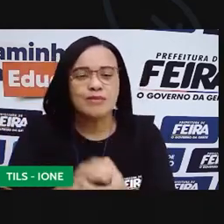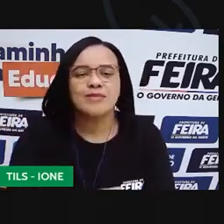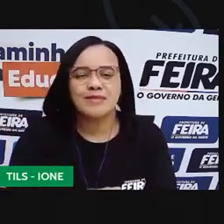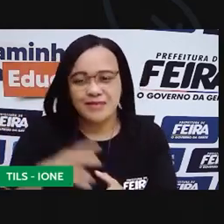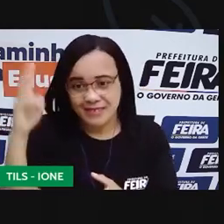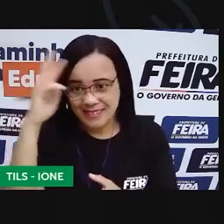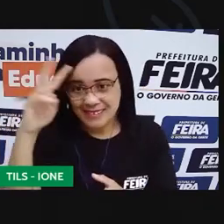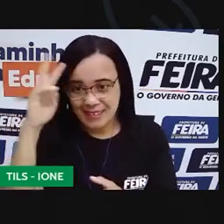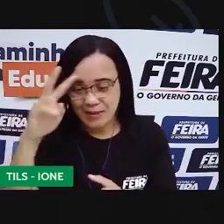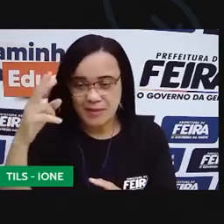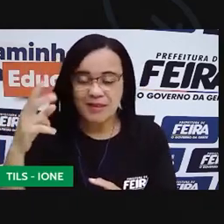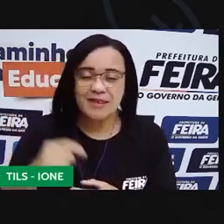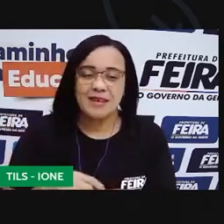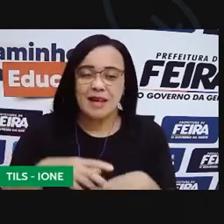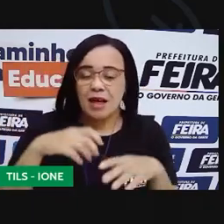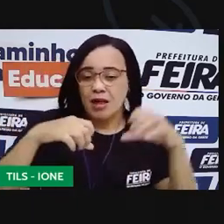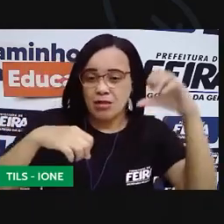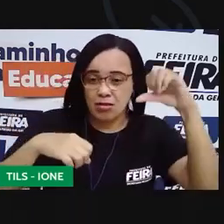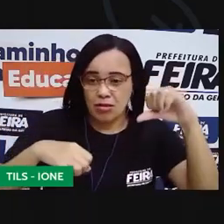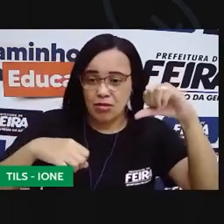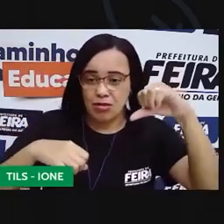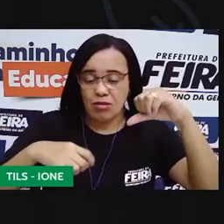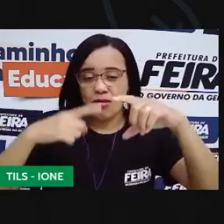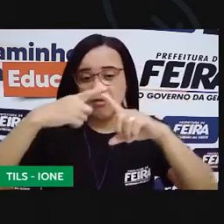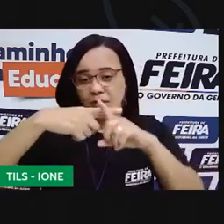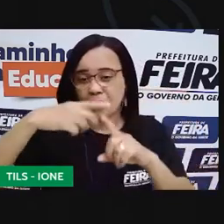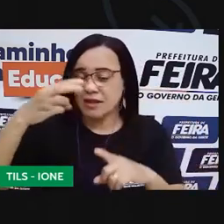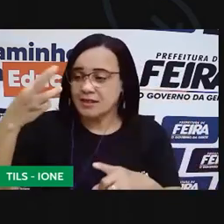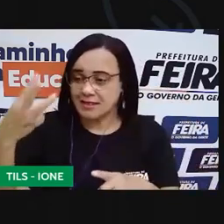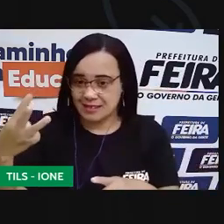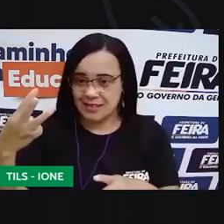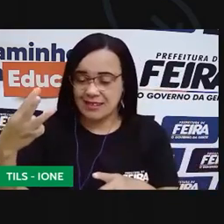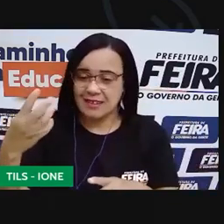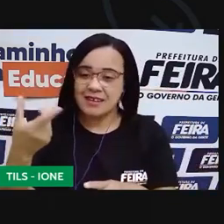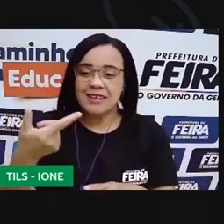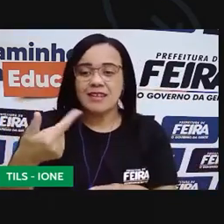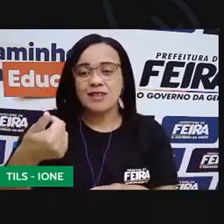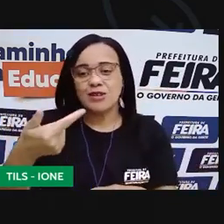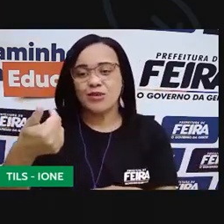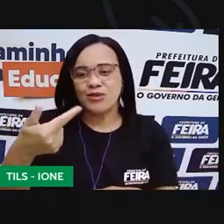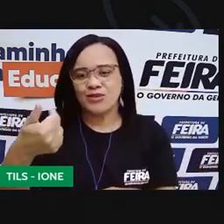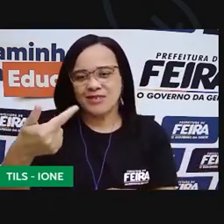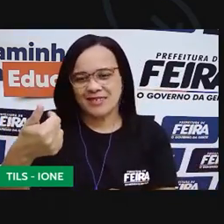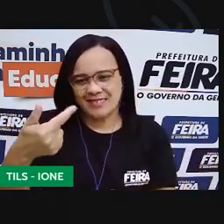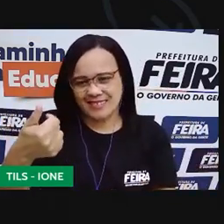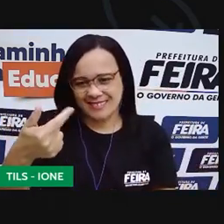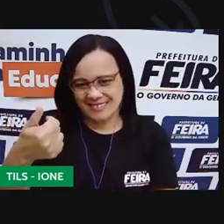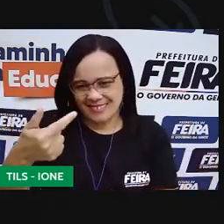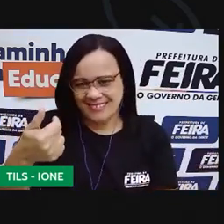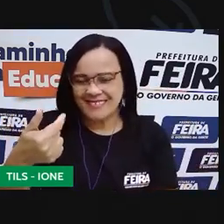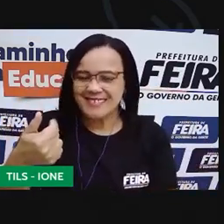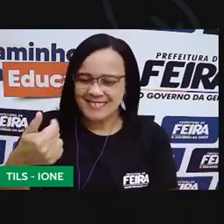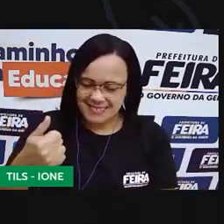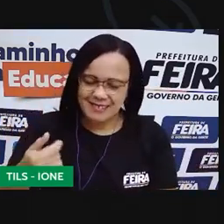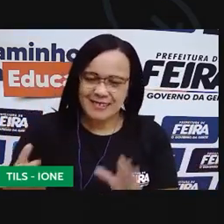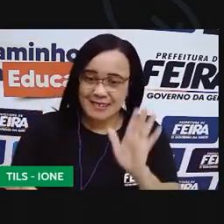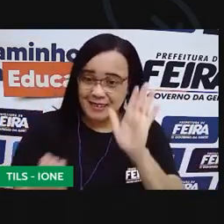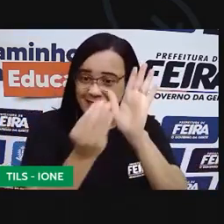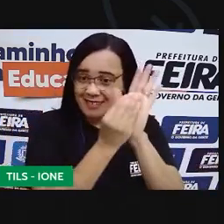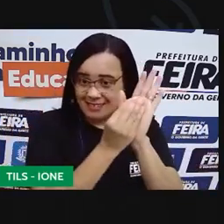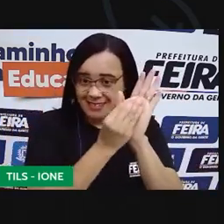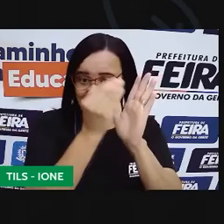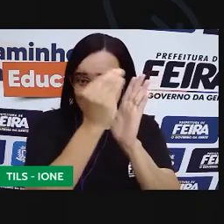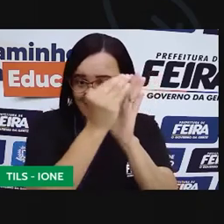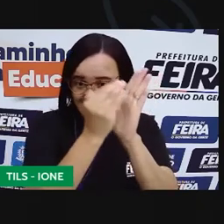número 12 o resultado vai ser o número 12 então você pode registrar uma soma